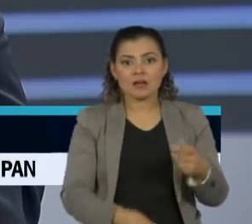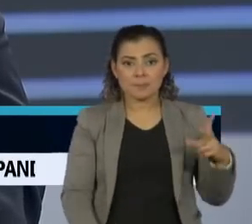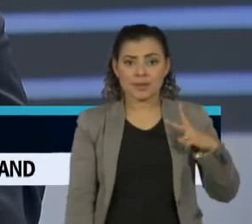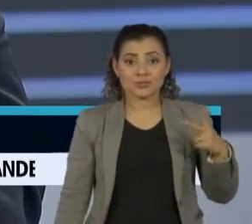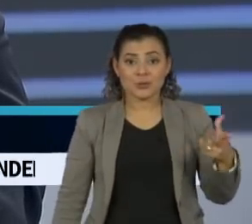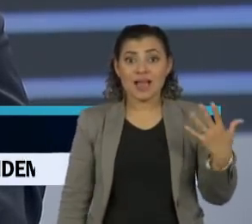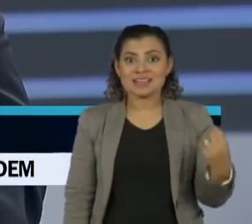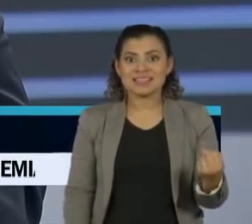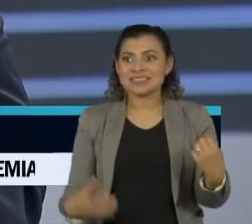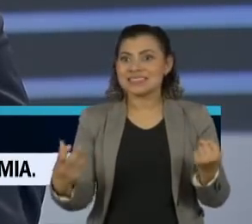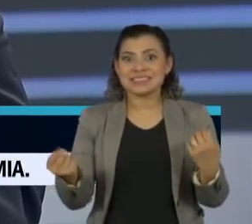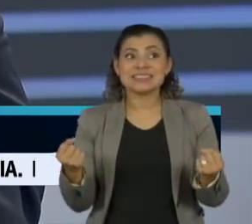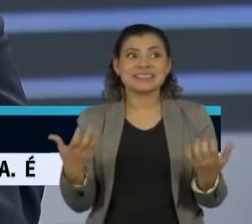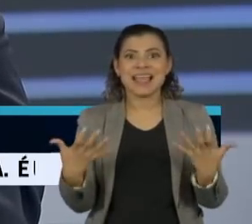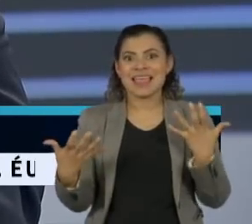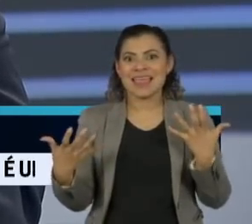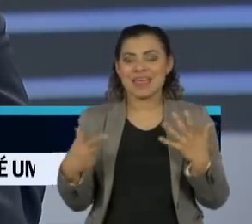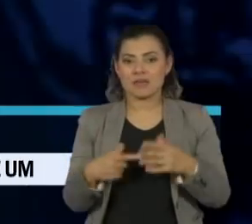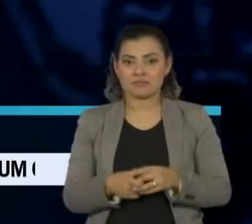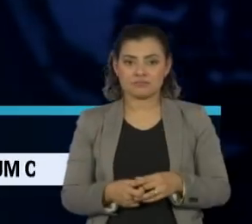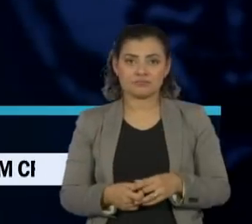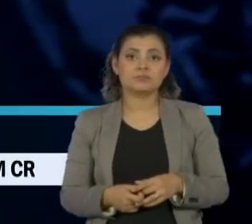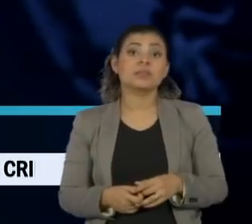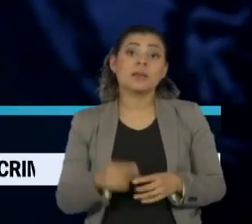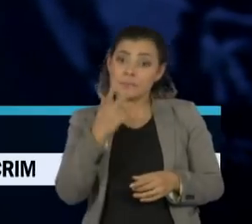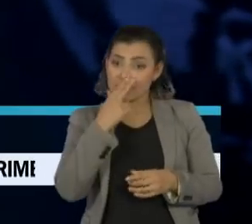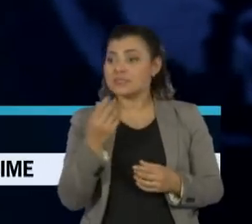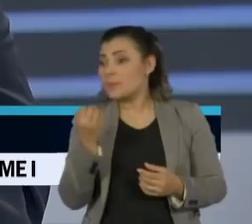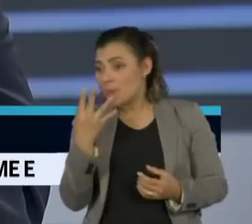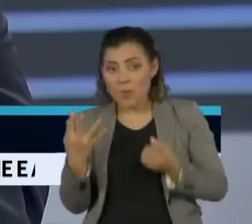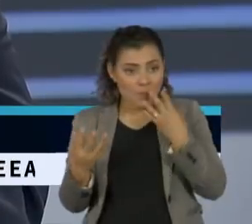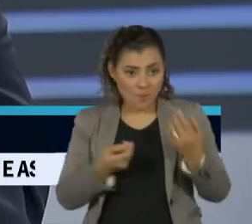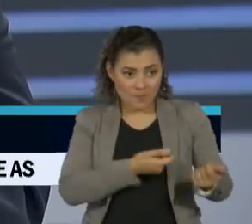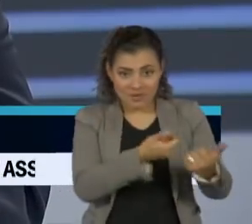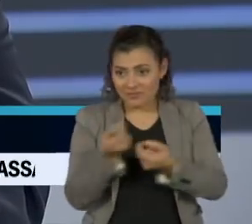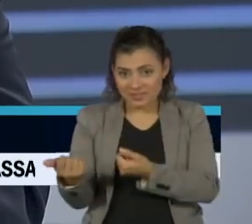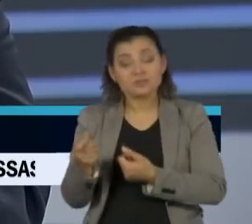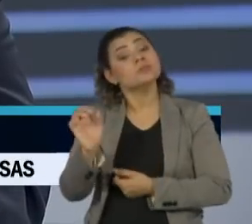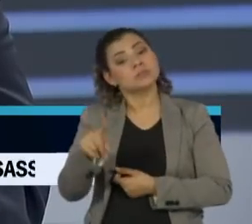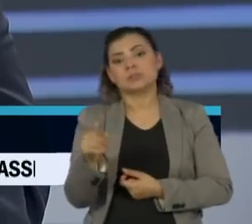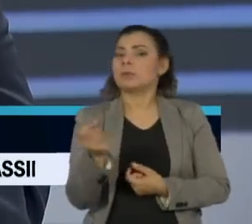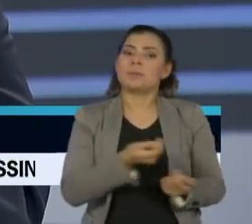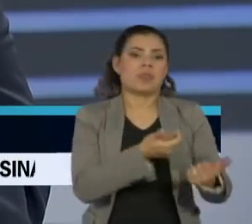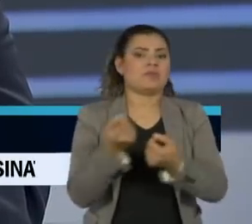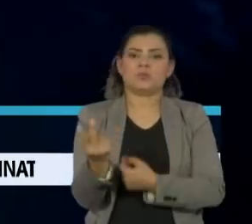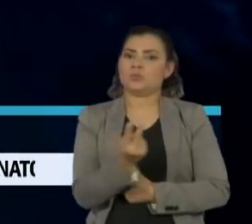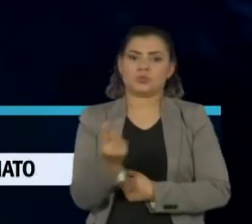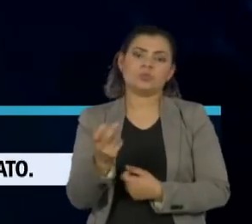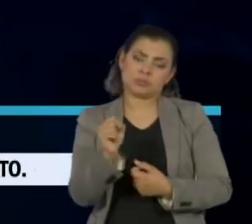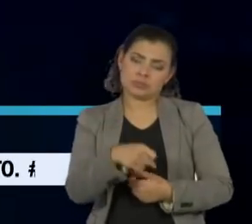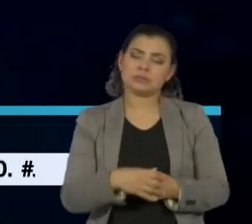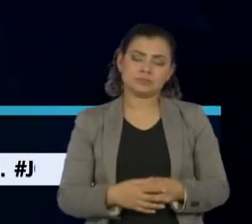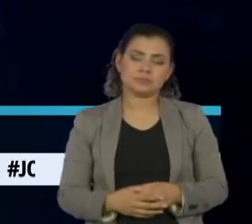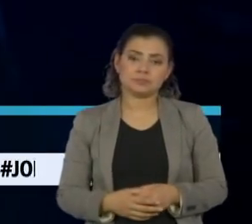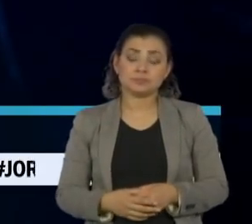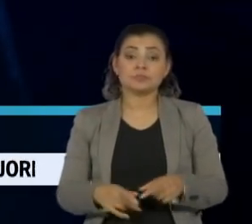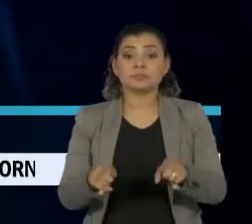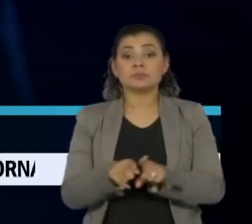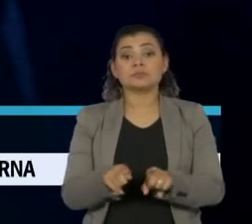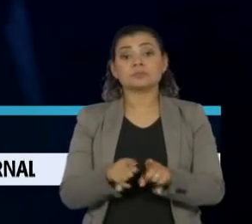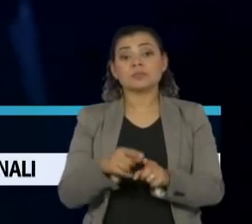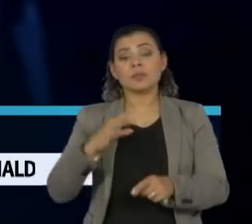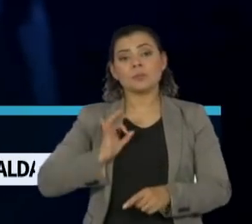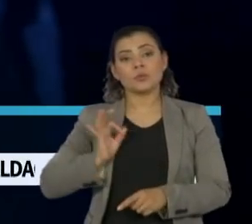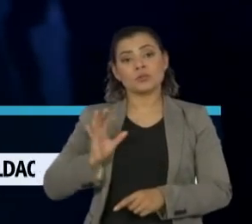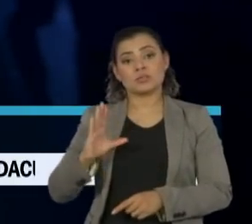eles vão aceitar muito bem. É um ganha-ganha para os dois lados. Eu acho que é um ganha-ganha para os dois lados. A Corregedoria Geral da